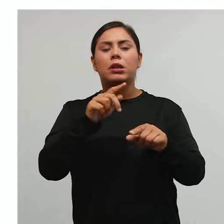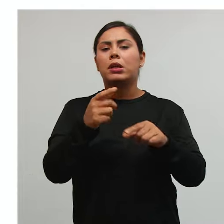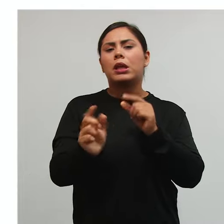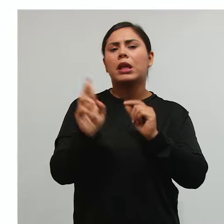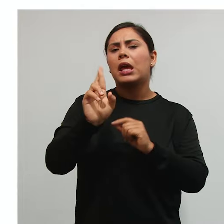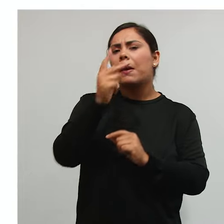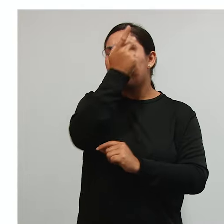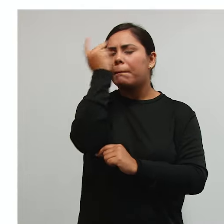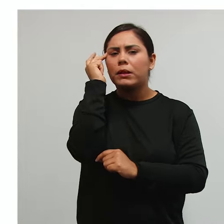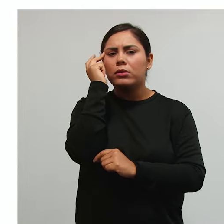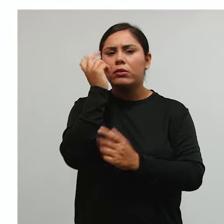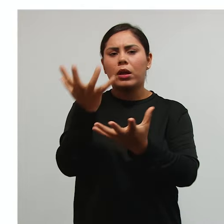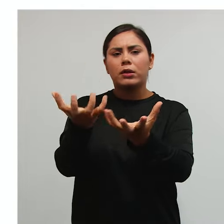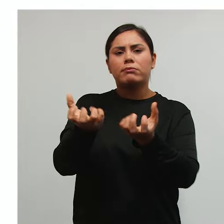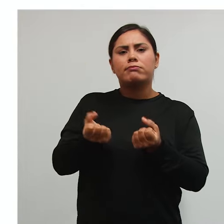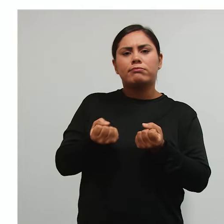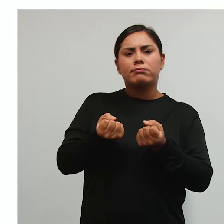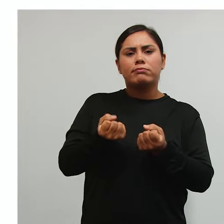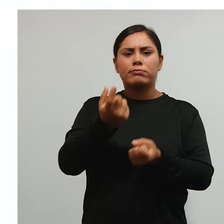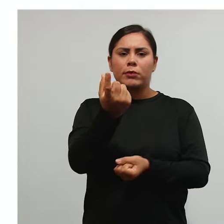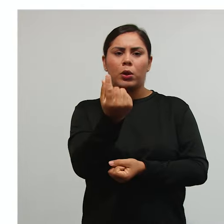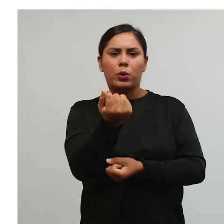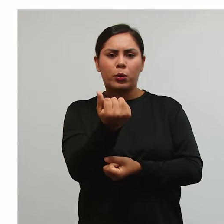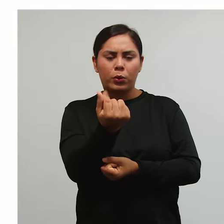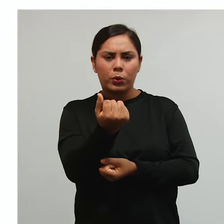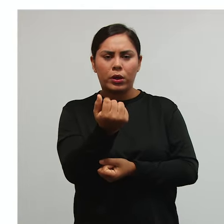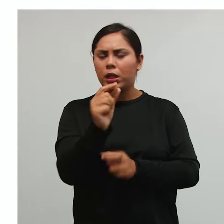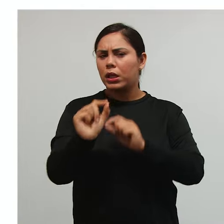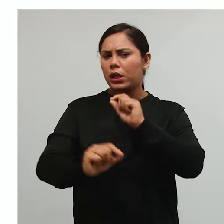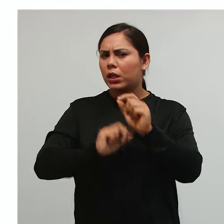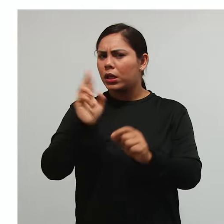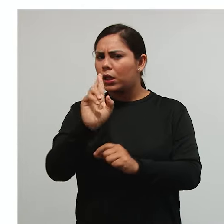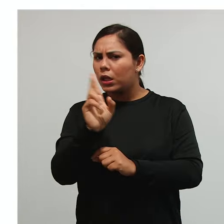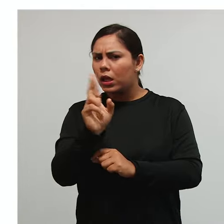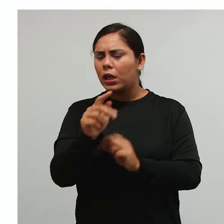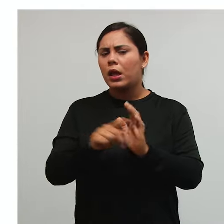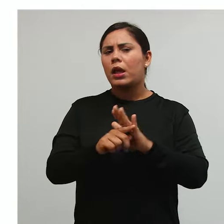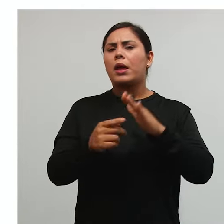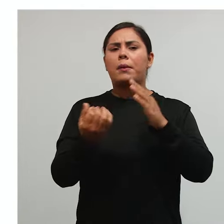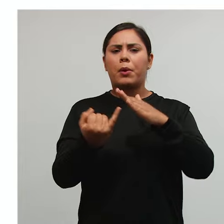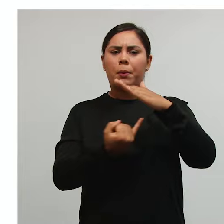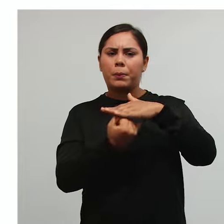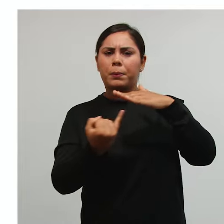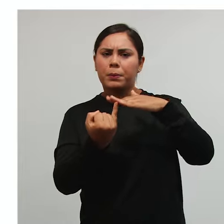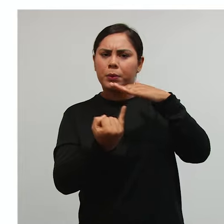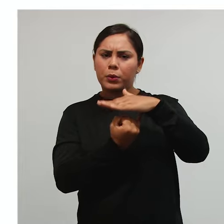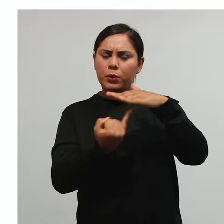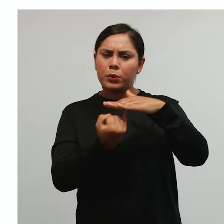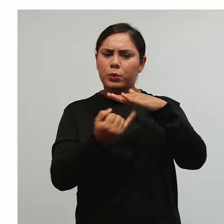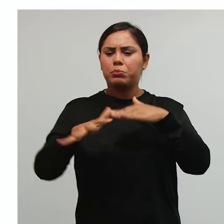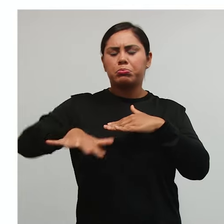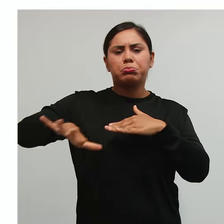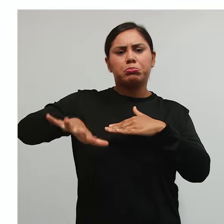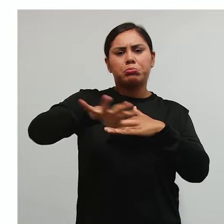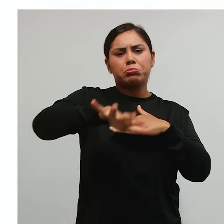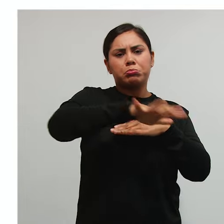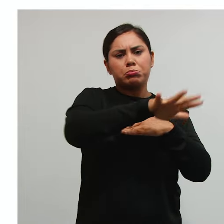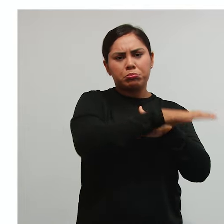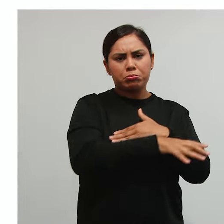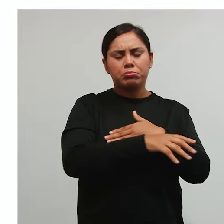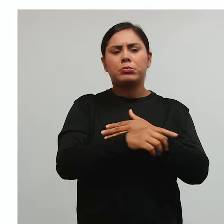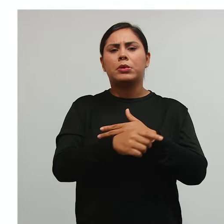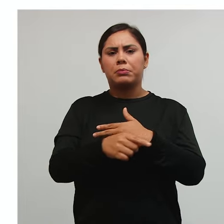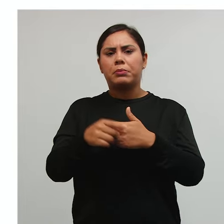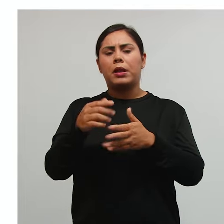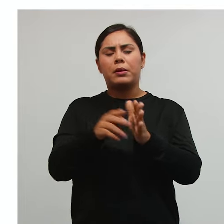pessoa que vai receber o tributo? Então quem vai receber são as entidades tributantes que detêm o poder de legislar